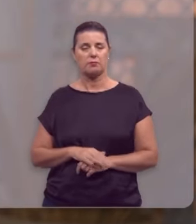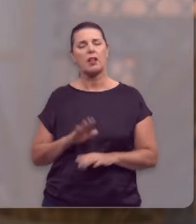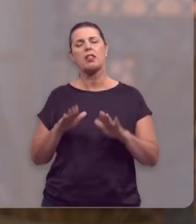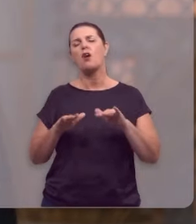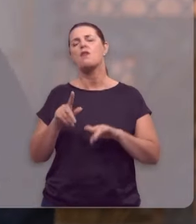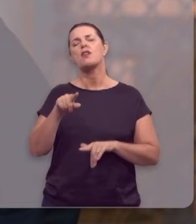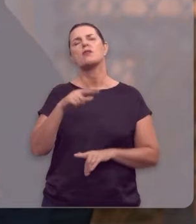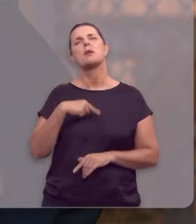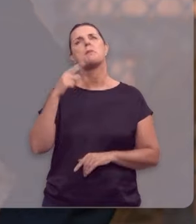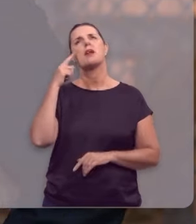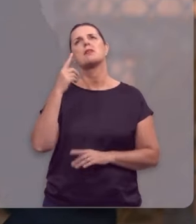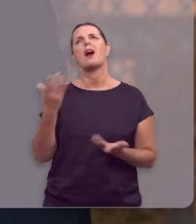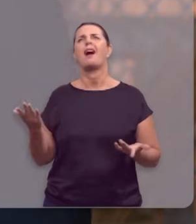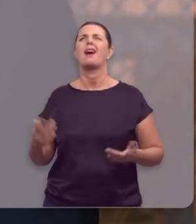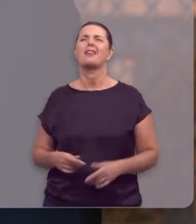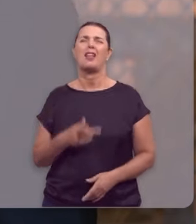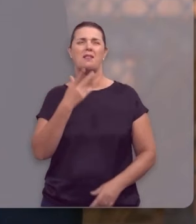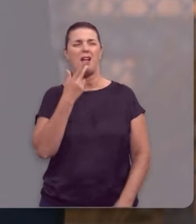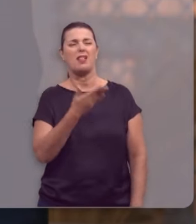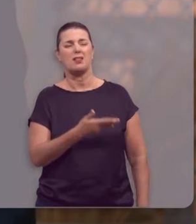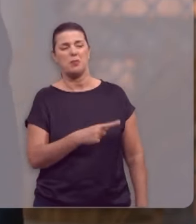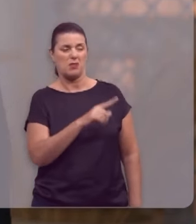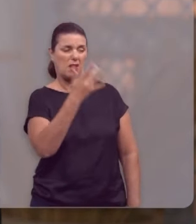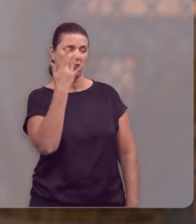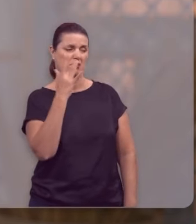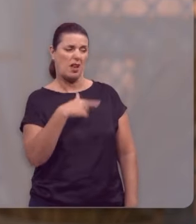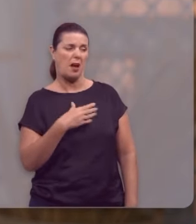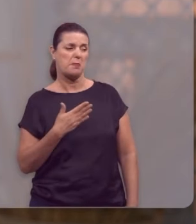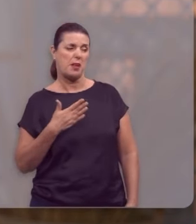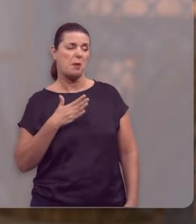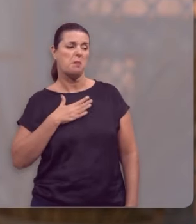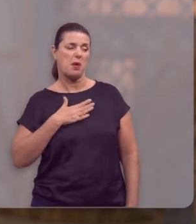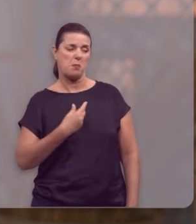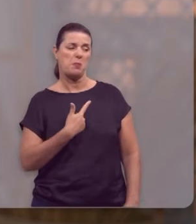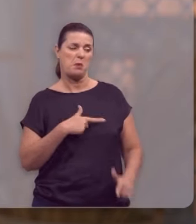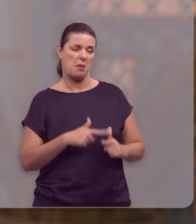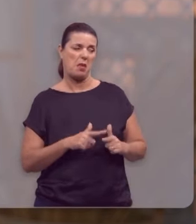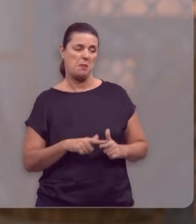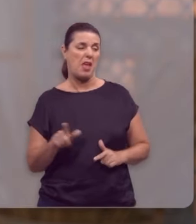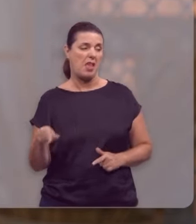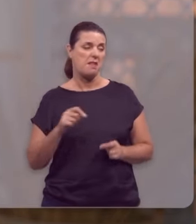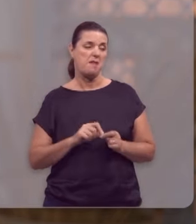Talvez você argumente assim, bom, mas o senhor está falando isso porque o senhor não sabe o tamanho da ferida.